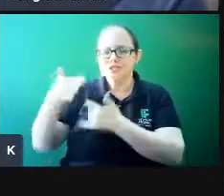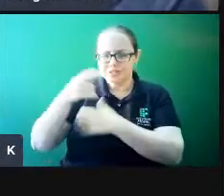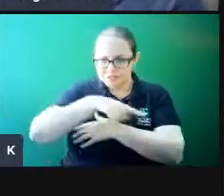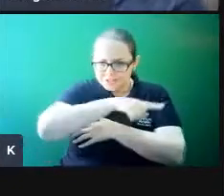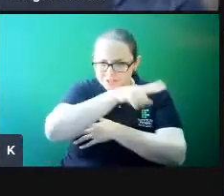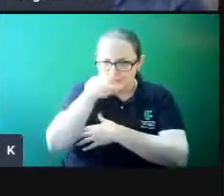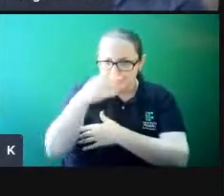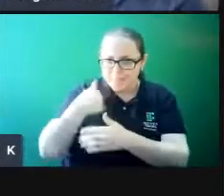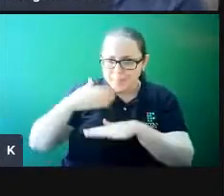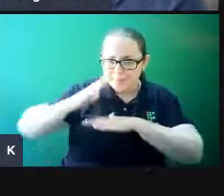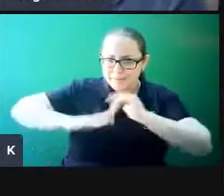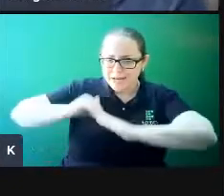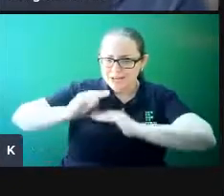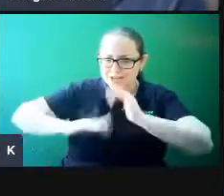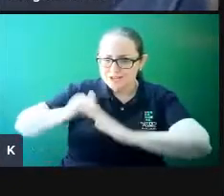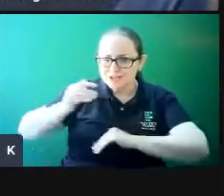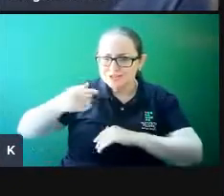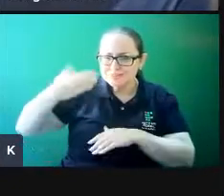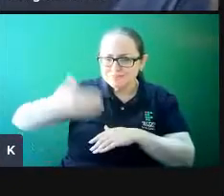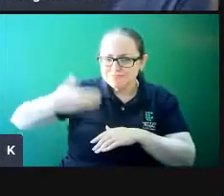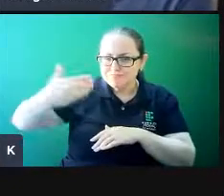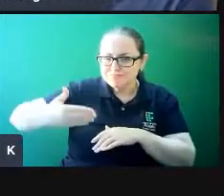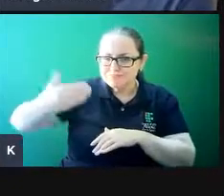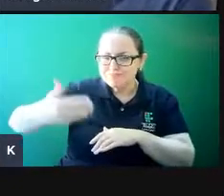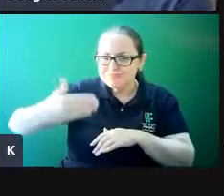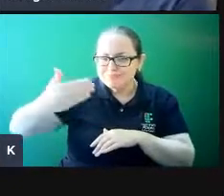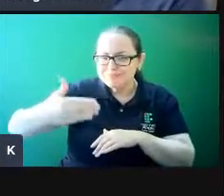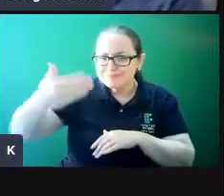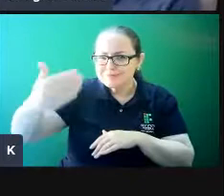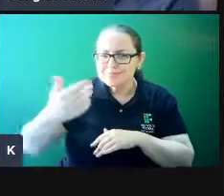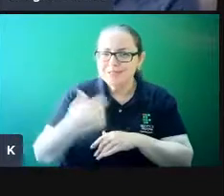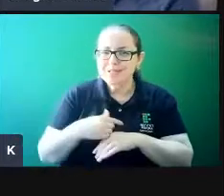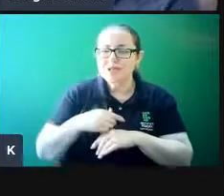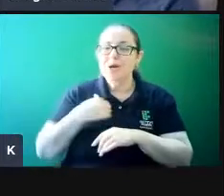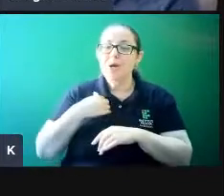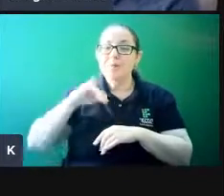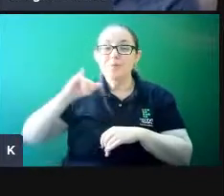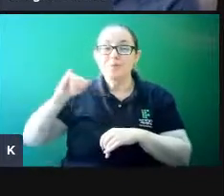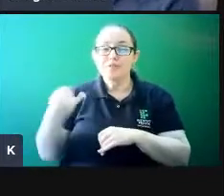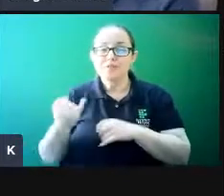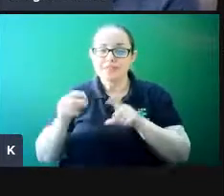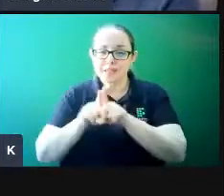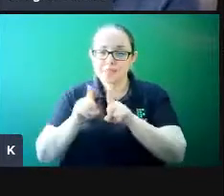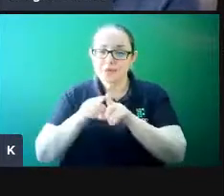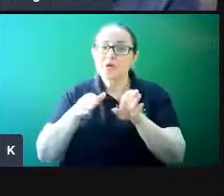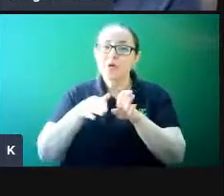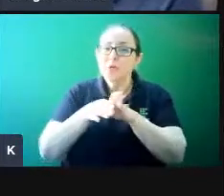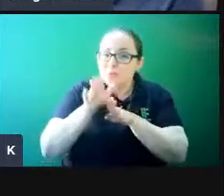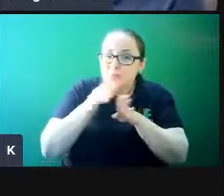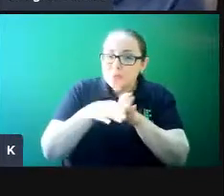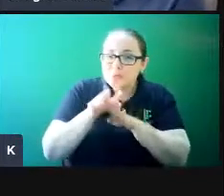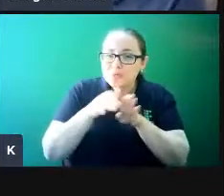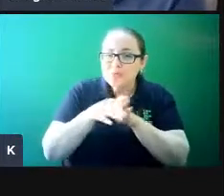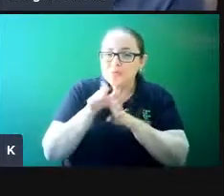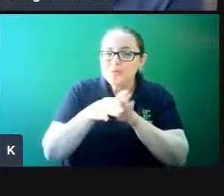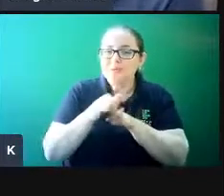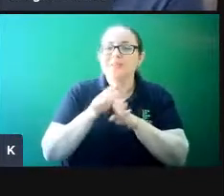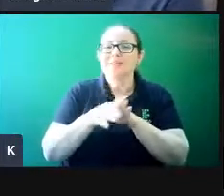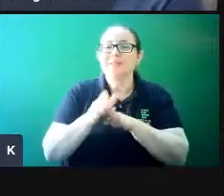mindfulness regularmente. E aproveito também para aconselhar essa